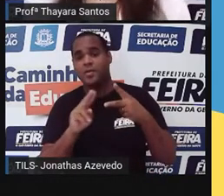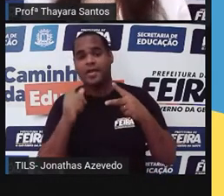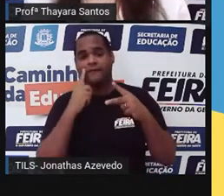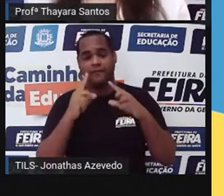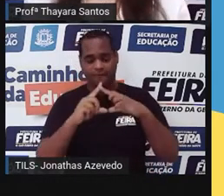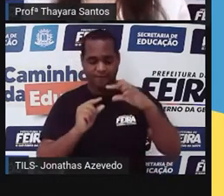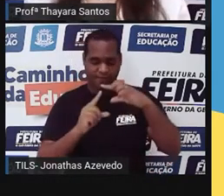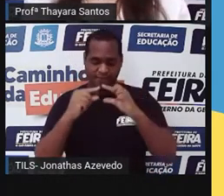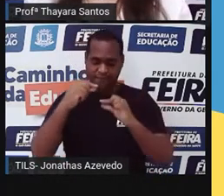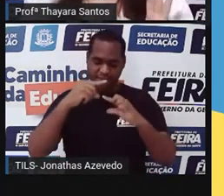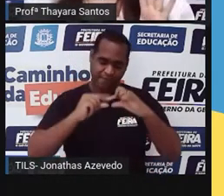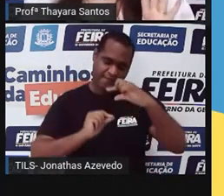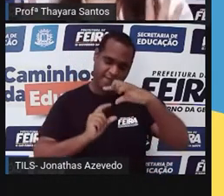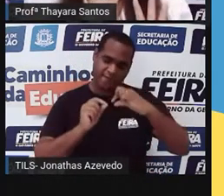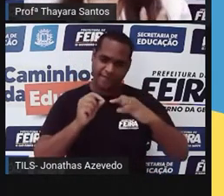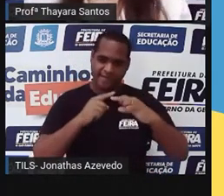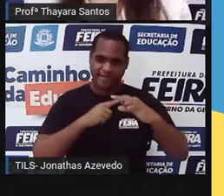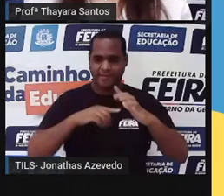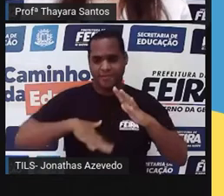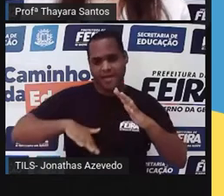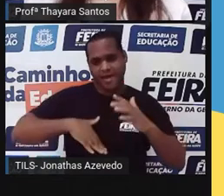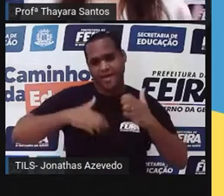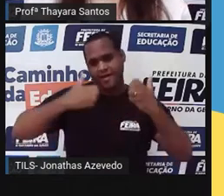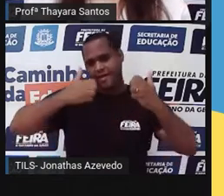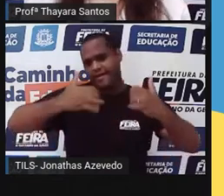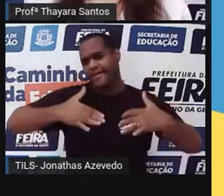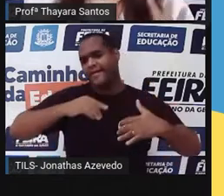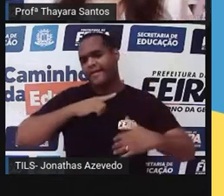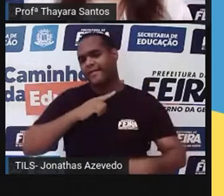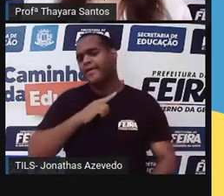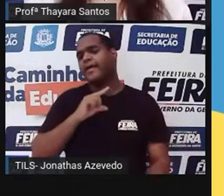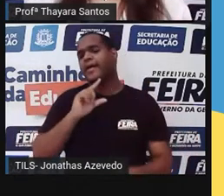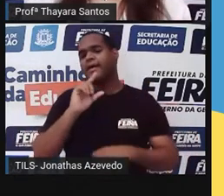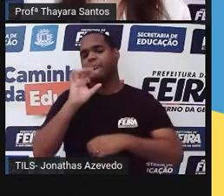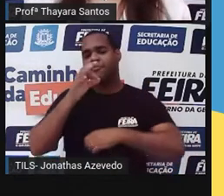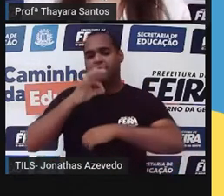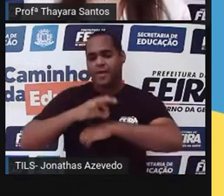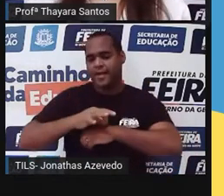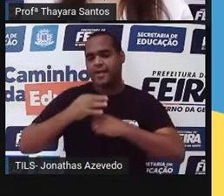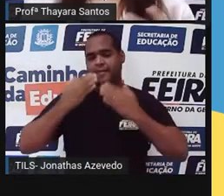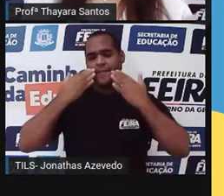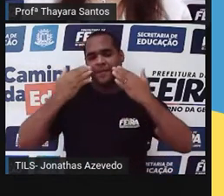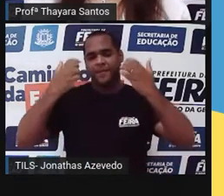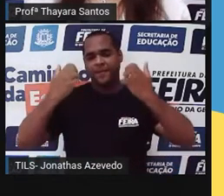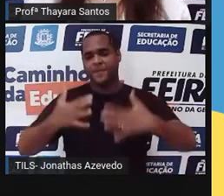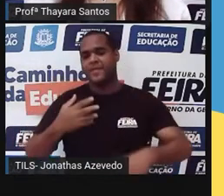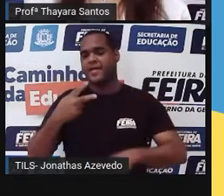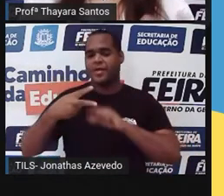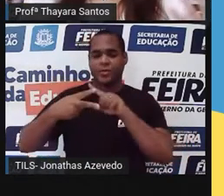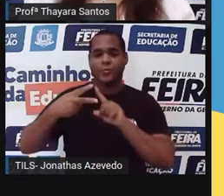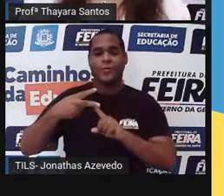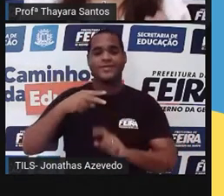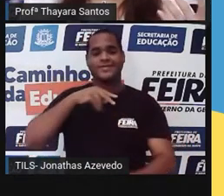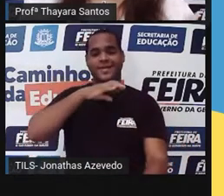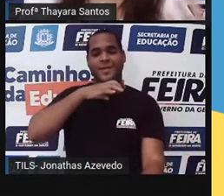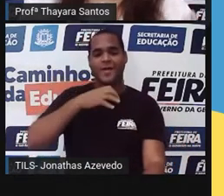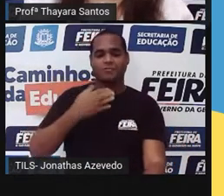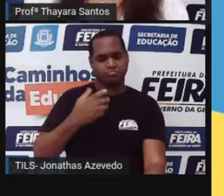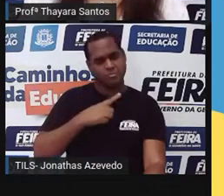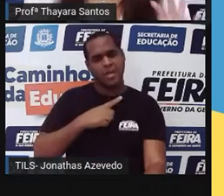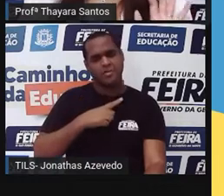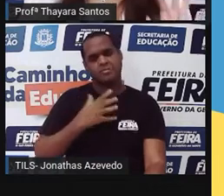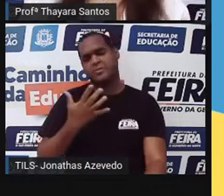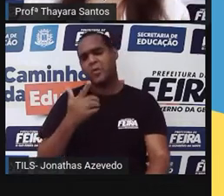mar e os artrópodes eu coloquei uma abelha aí para representar, mas não só tem esses dois animais. A gente vai ver na aula de hoje que tem muitos outros